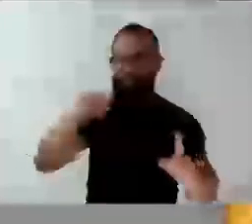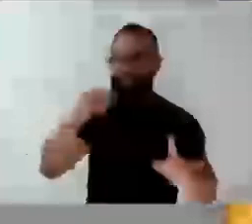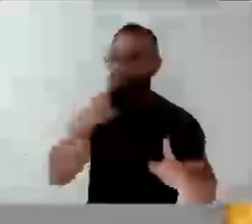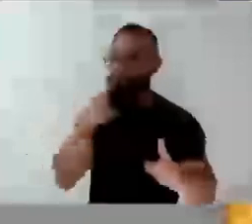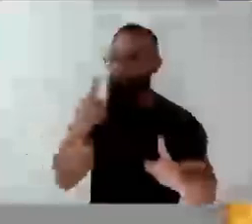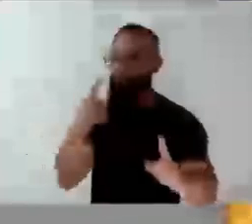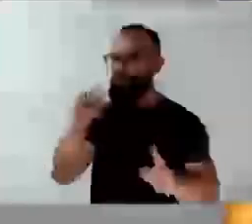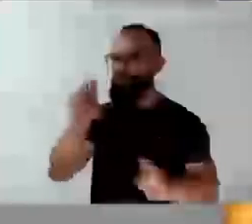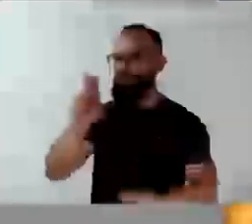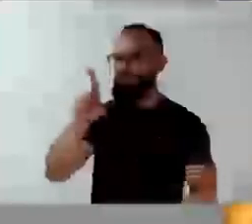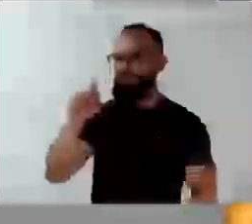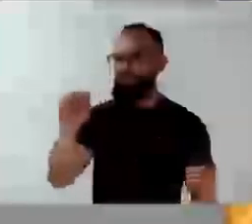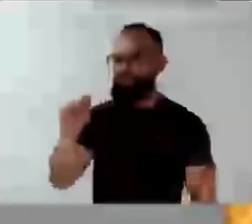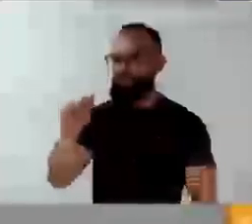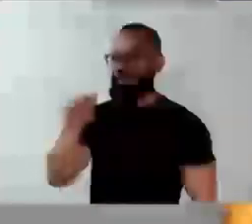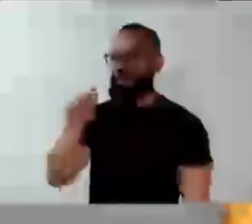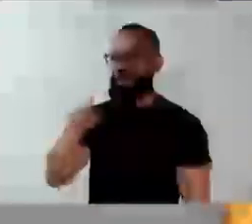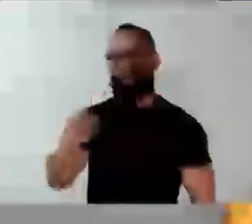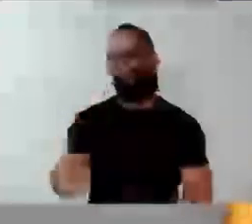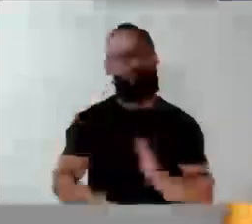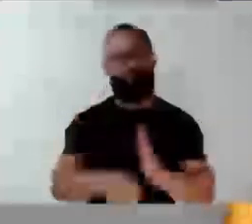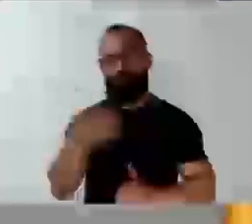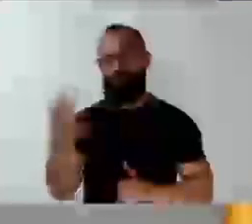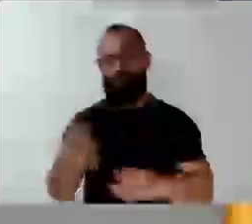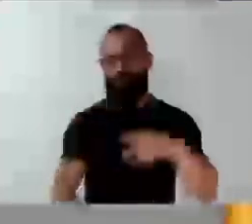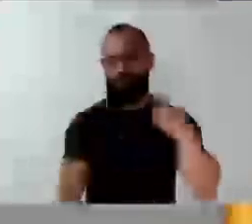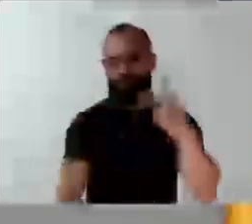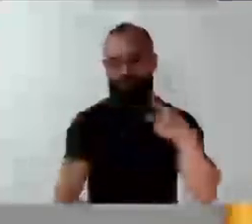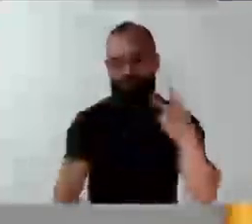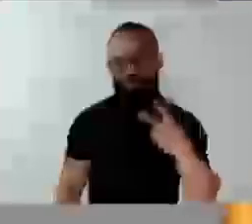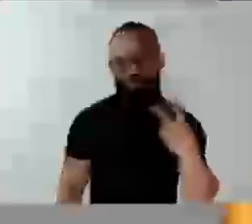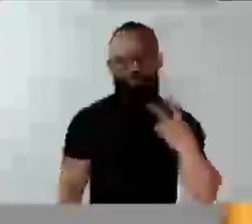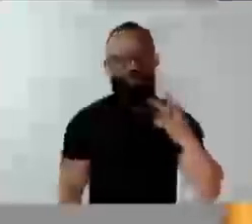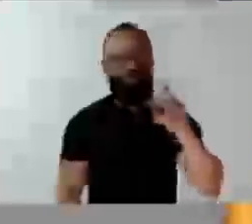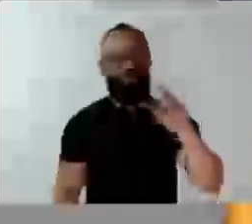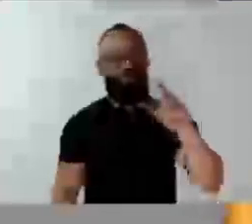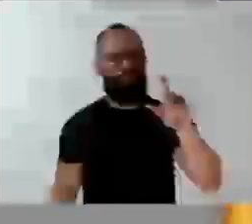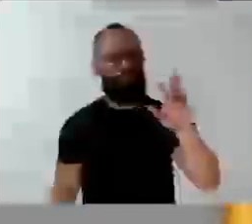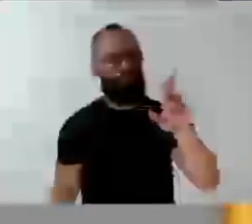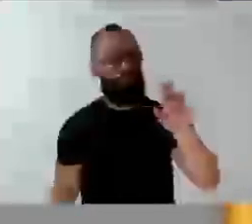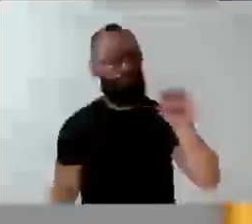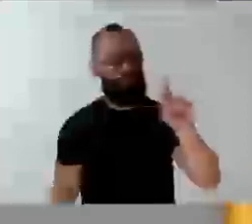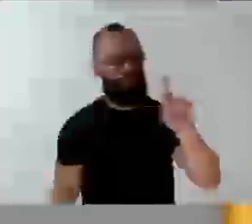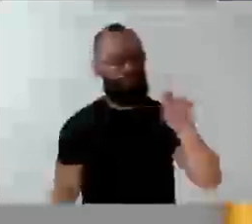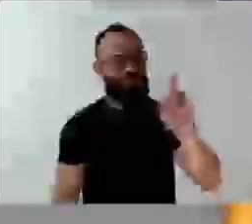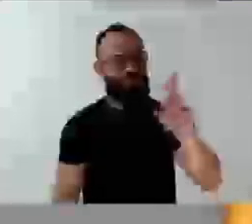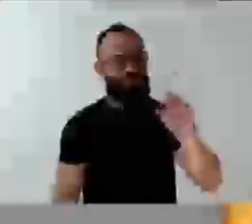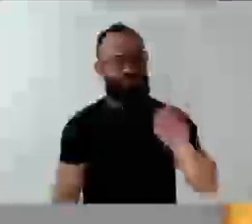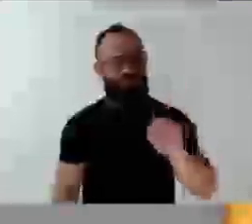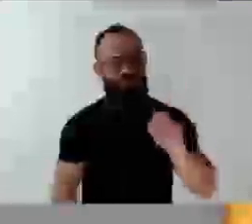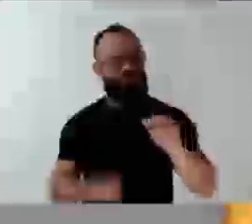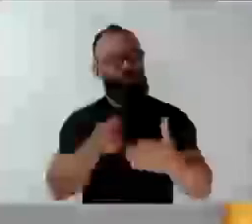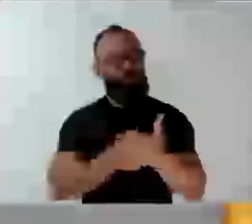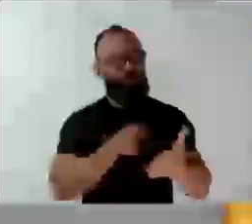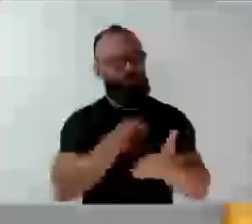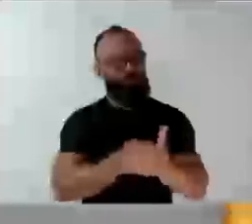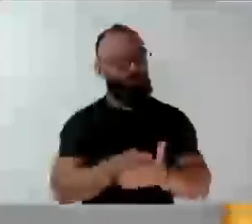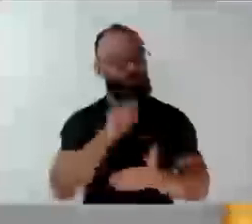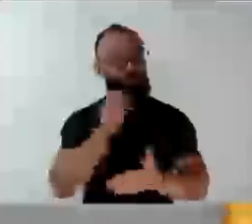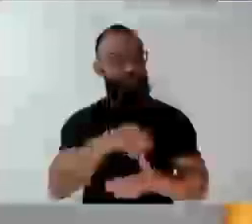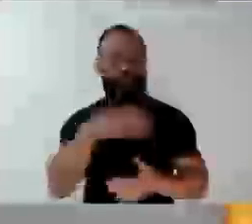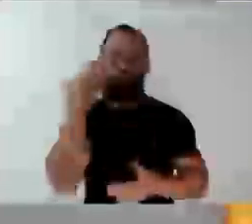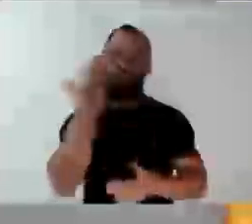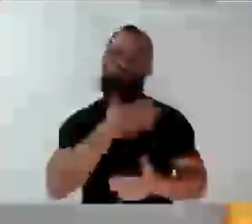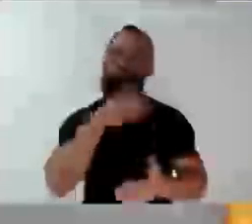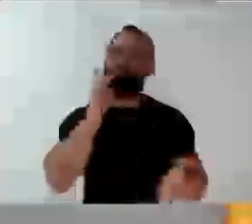reivindicação de diversos vereadores, aqui eu destaco o vereador Rodrigo, que foi um vereador superatuante nesse quesito, e que, de fato, a gente